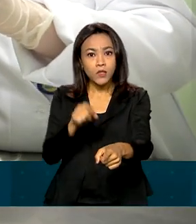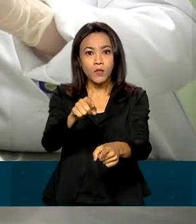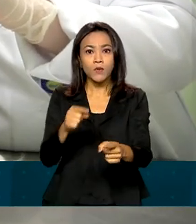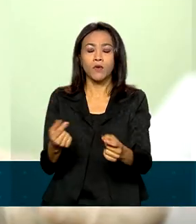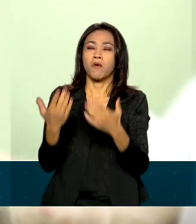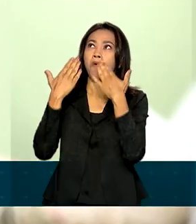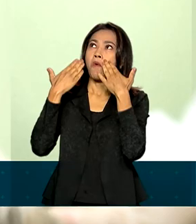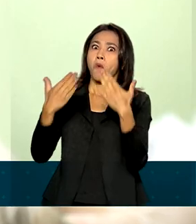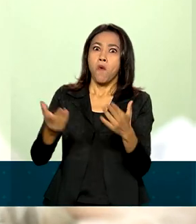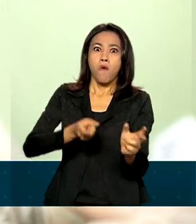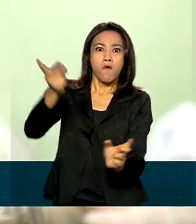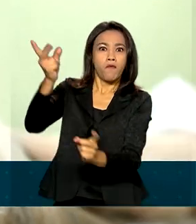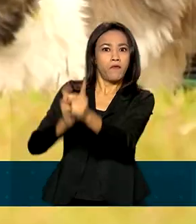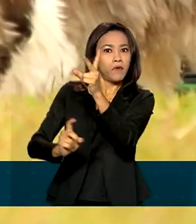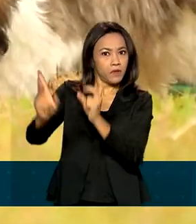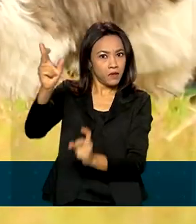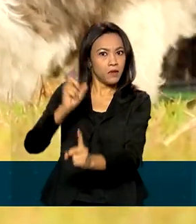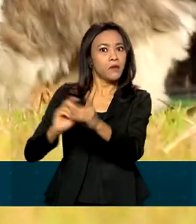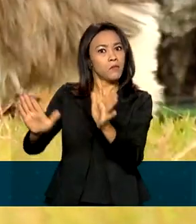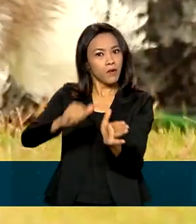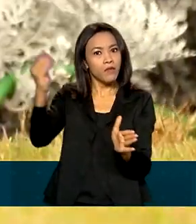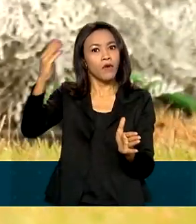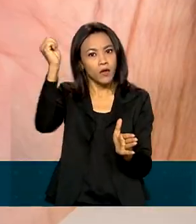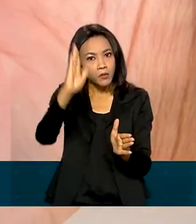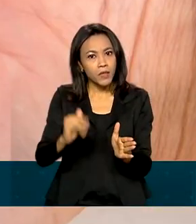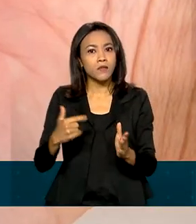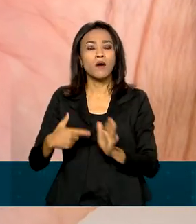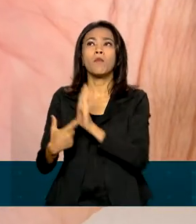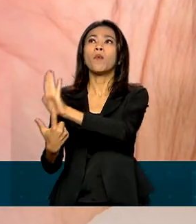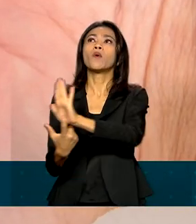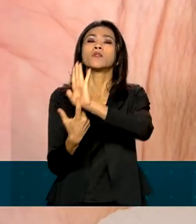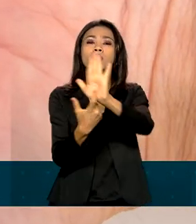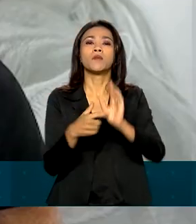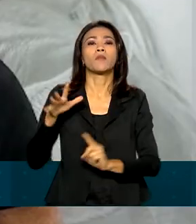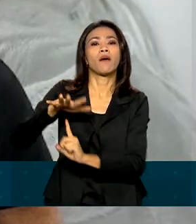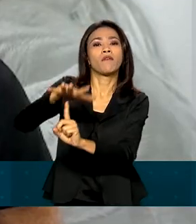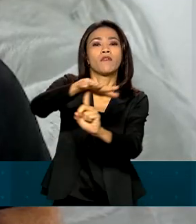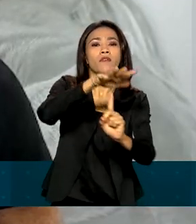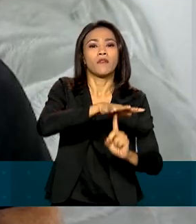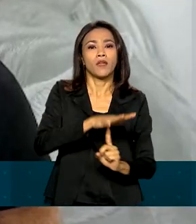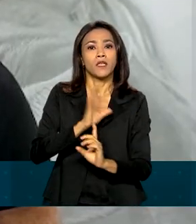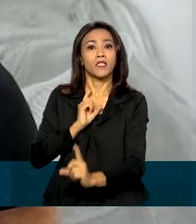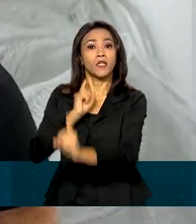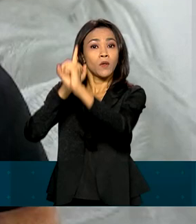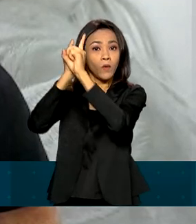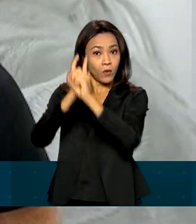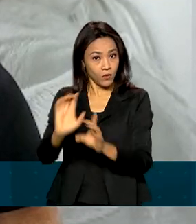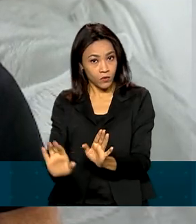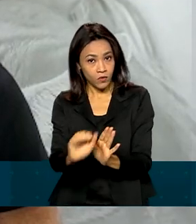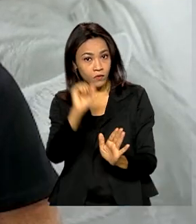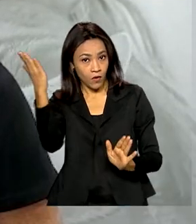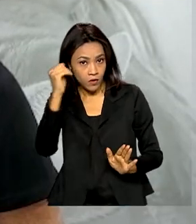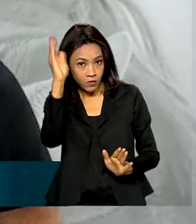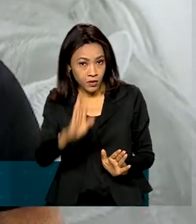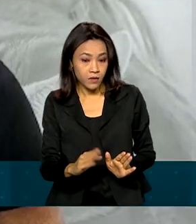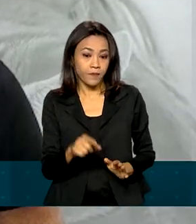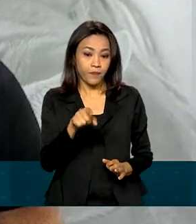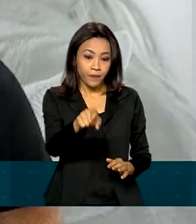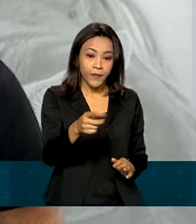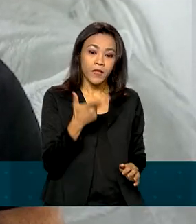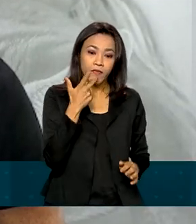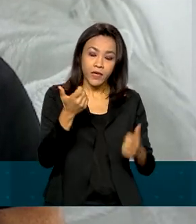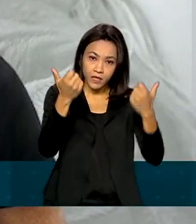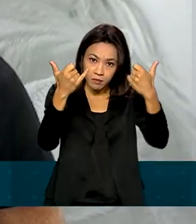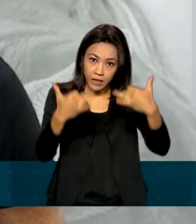internacional, sendo apresentados em feiras e eventos. O projeto Pet Brasil foi um divisor de águas para a nossa